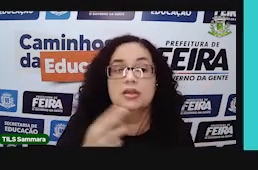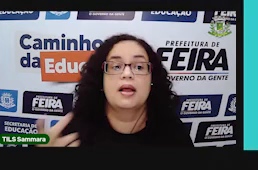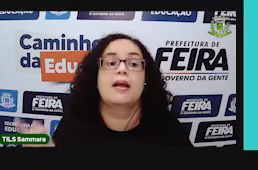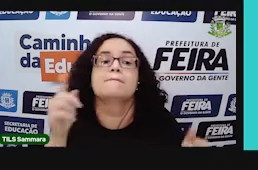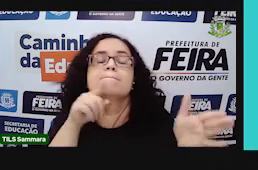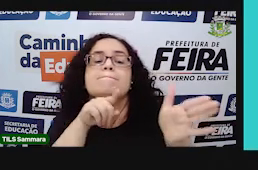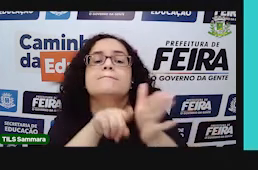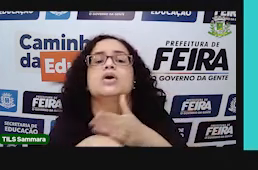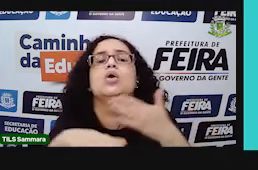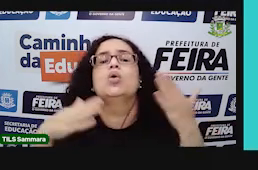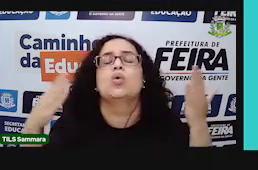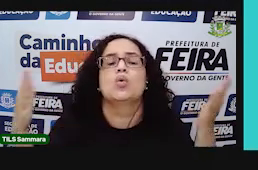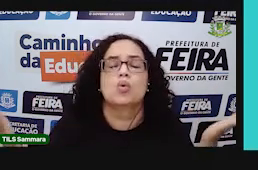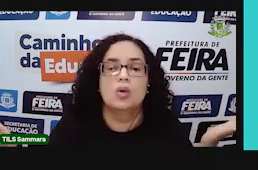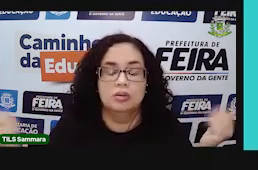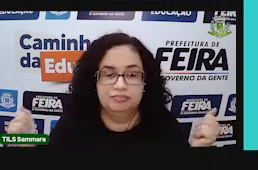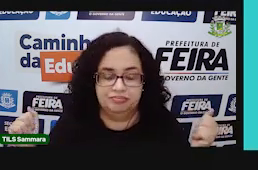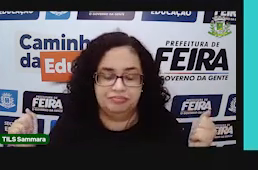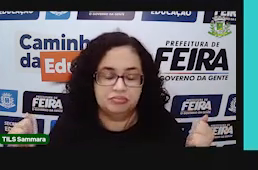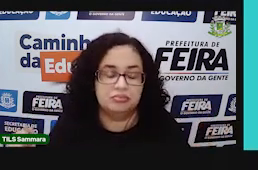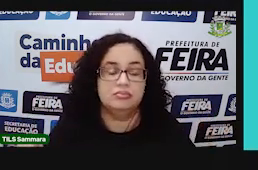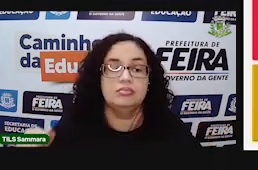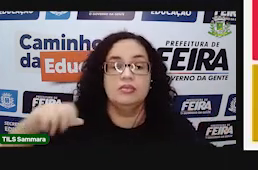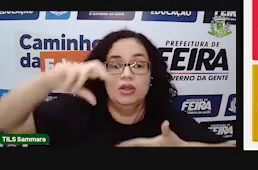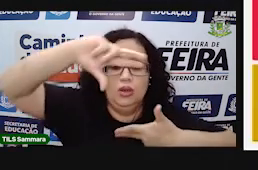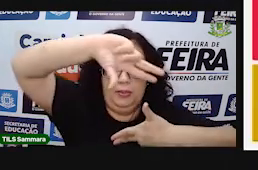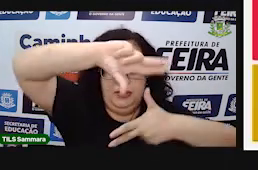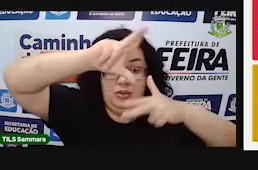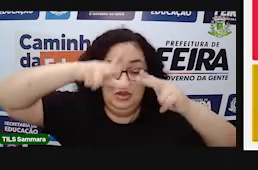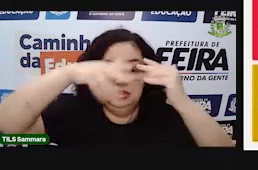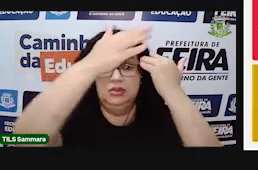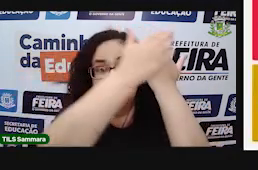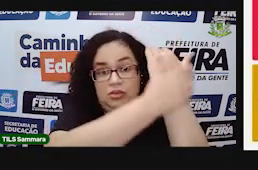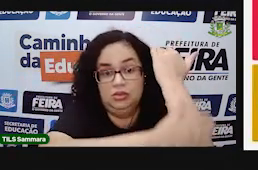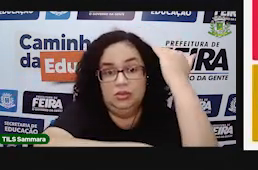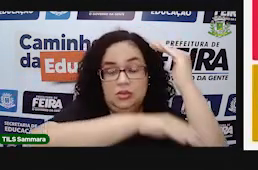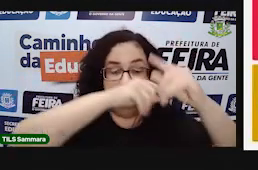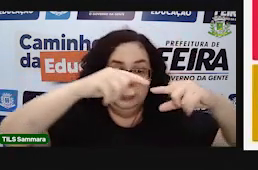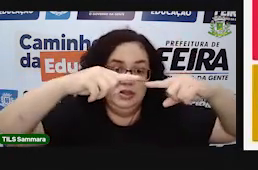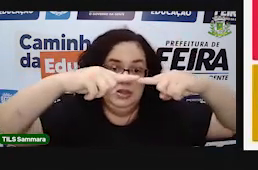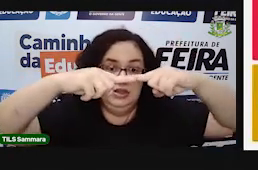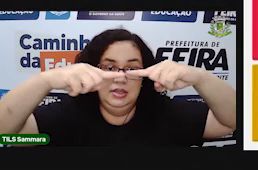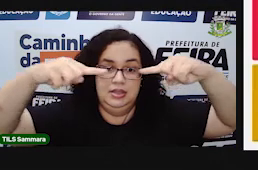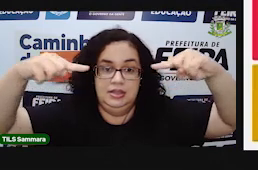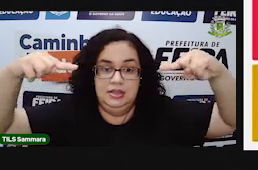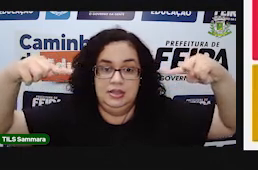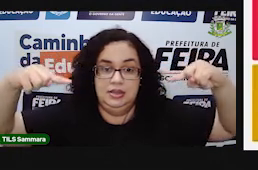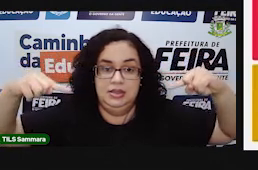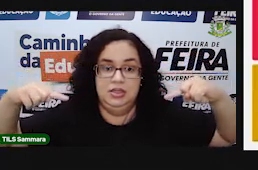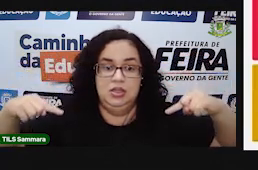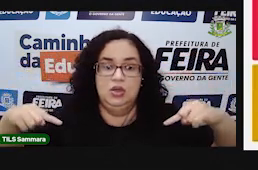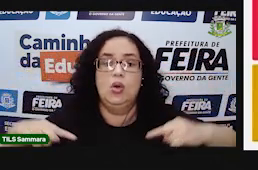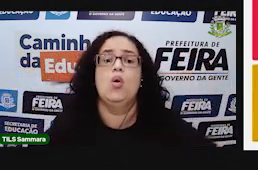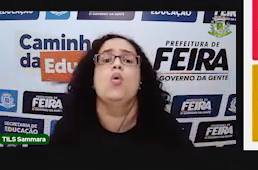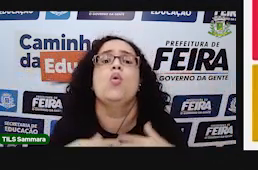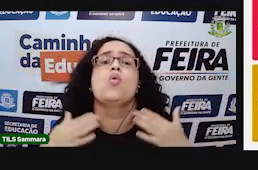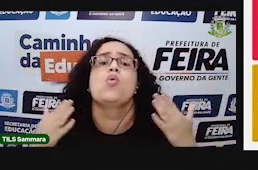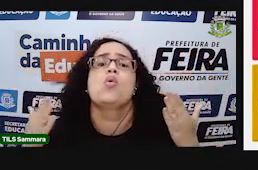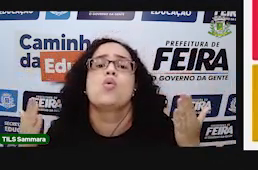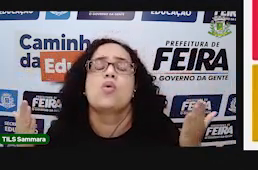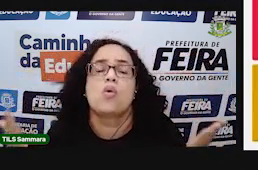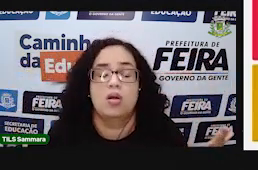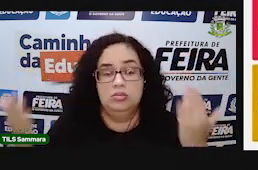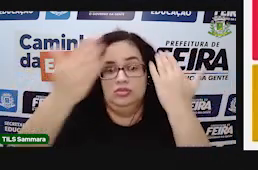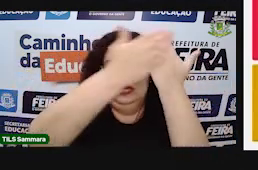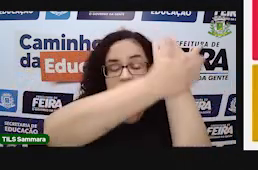hein? A pergunta é essa aí. O coliedro que tem faces laterais retangulares.